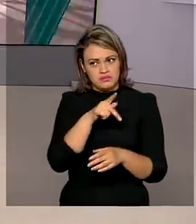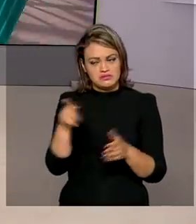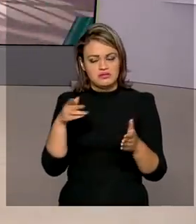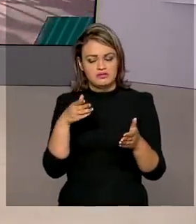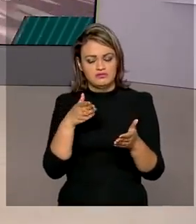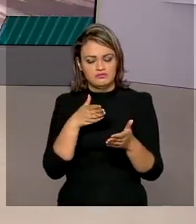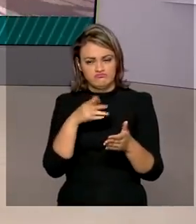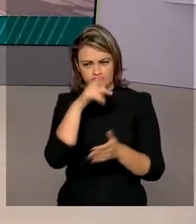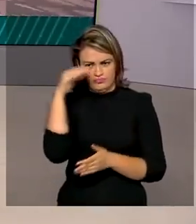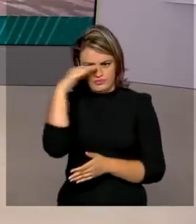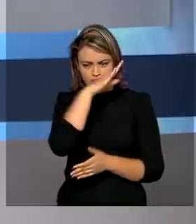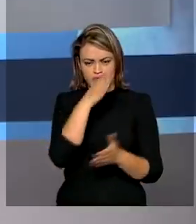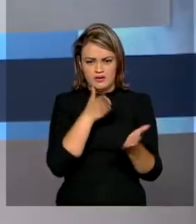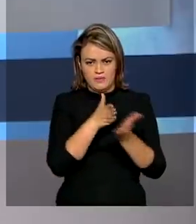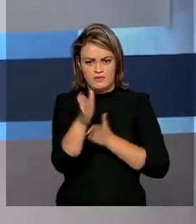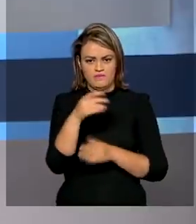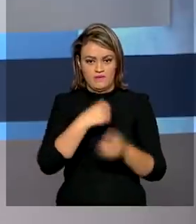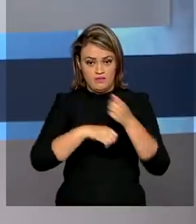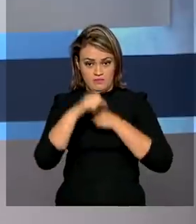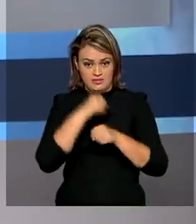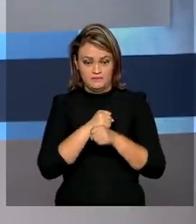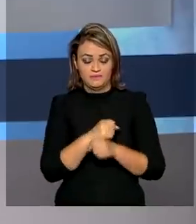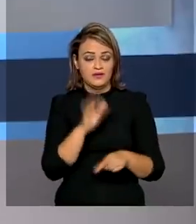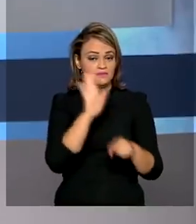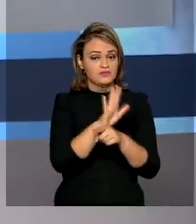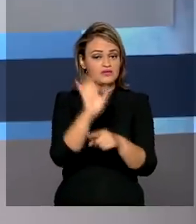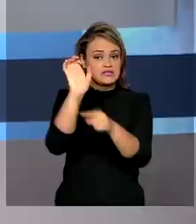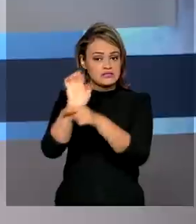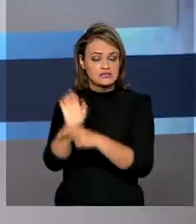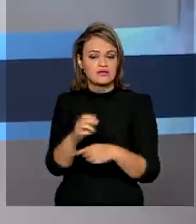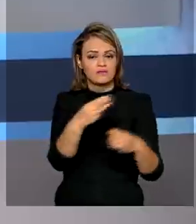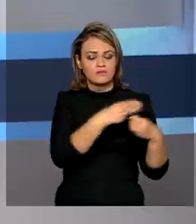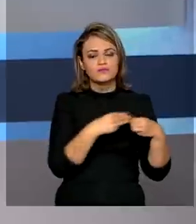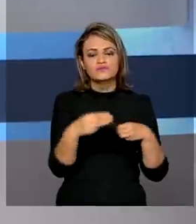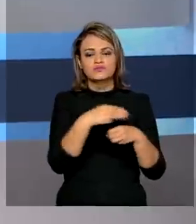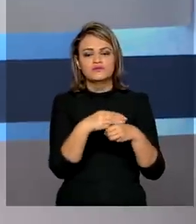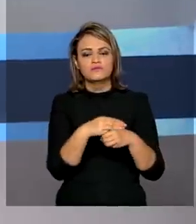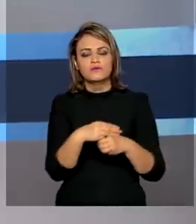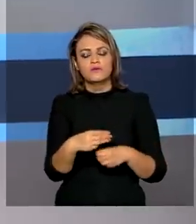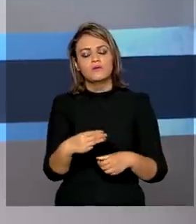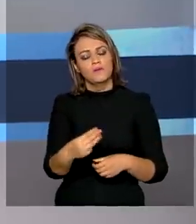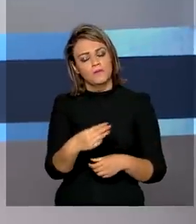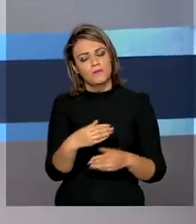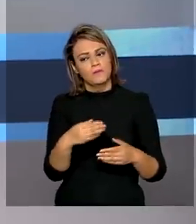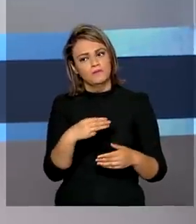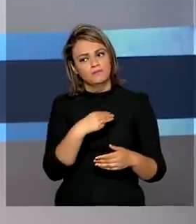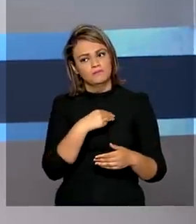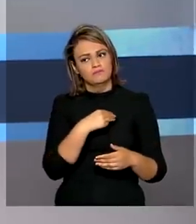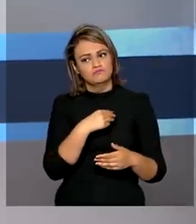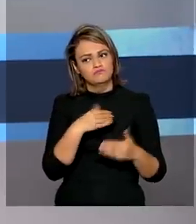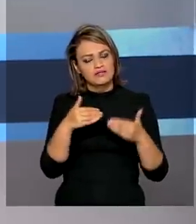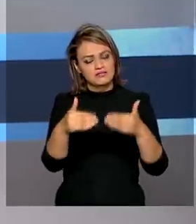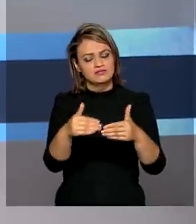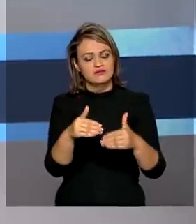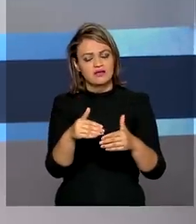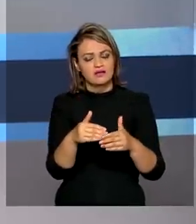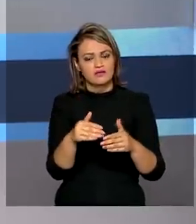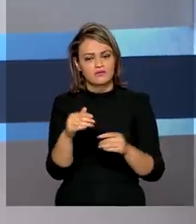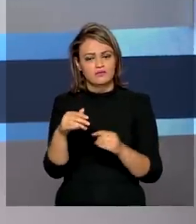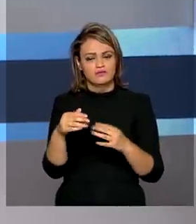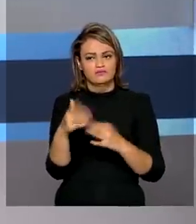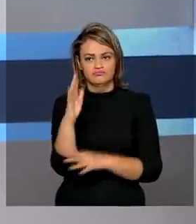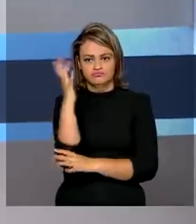no ano passado. E para ajudar estados e municípios nesta tarefa, o Ministério do Meio Ambiente criou o programa Lixão Zero.